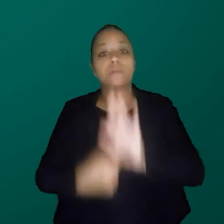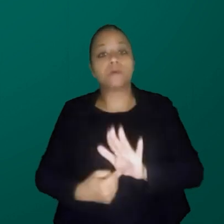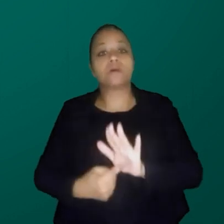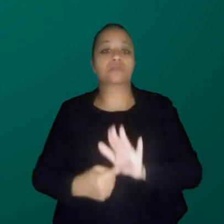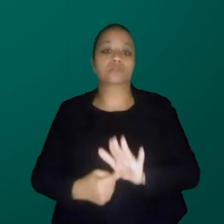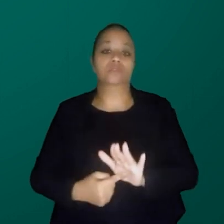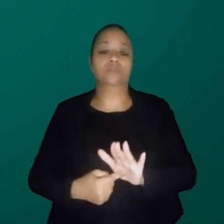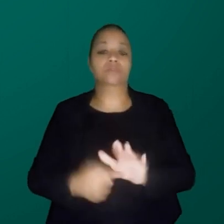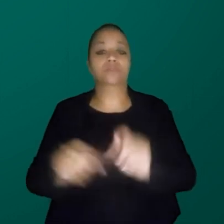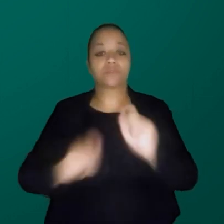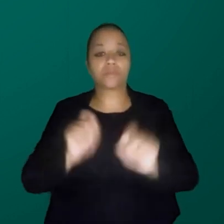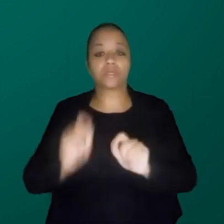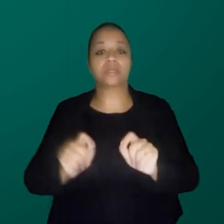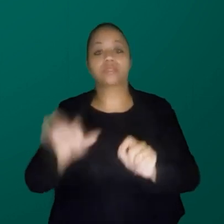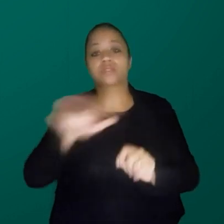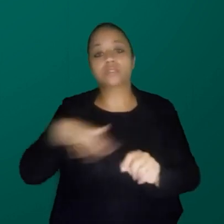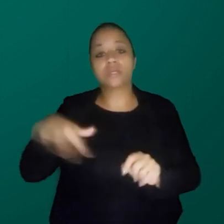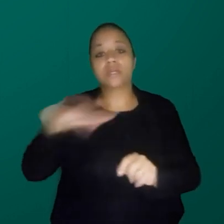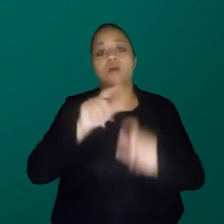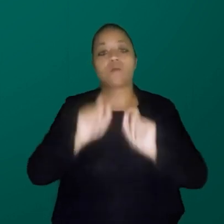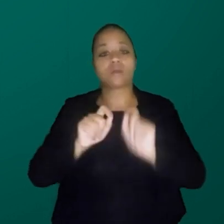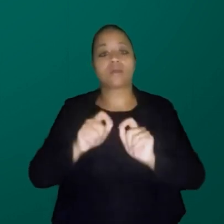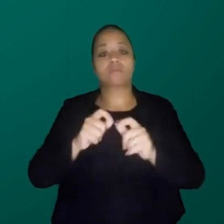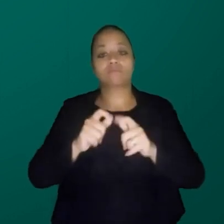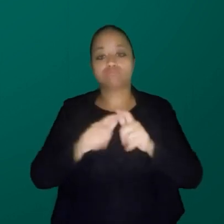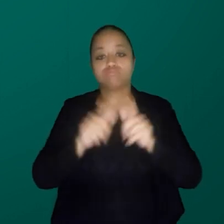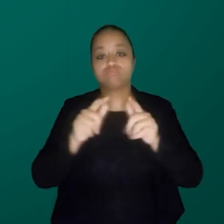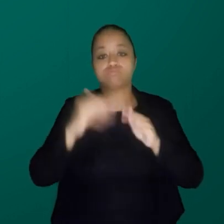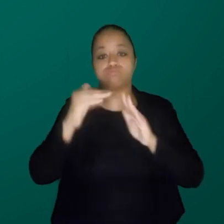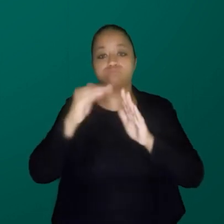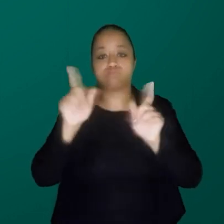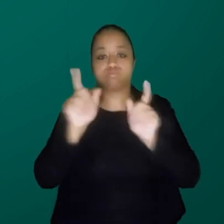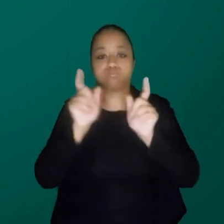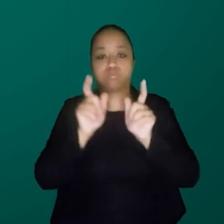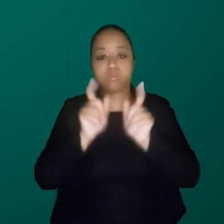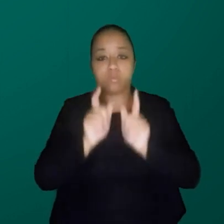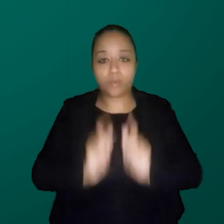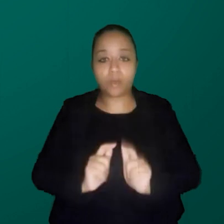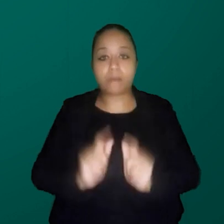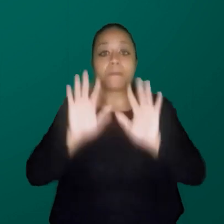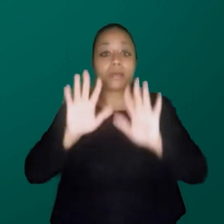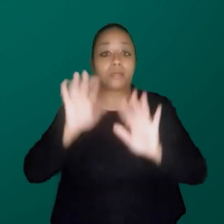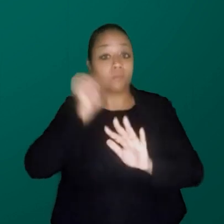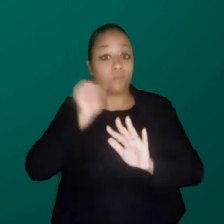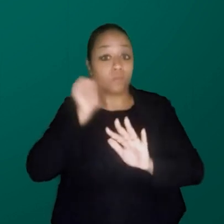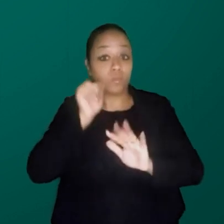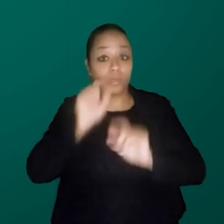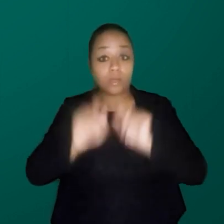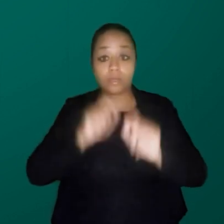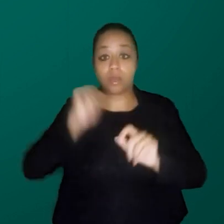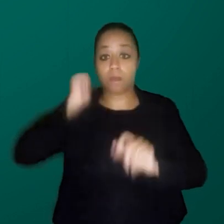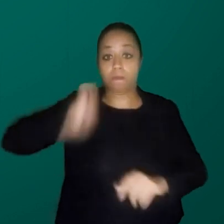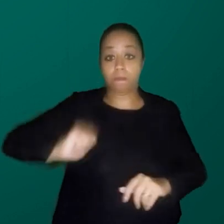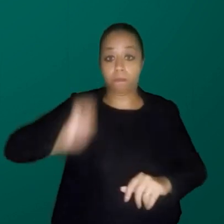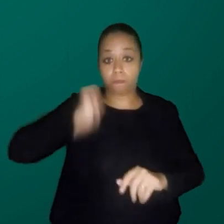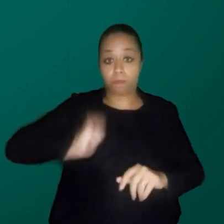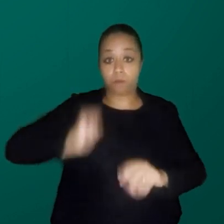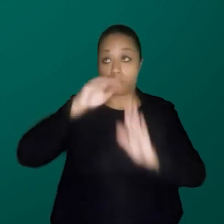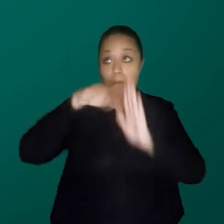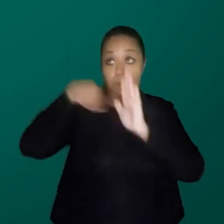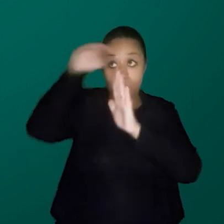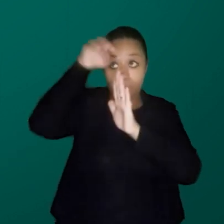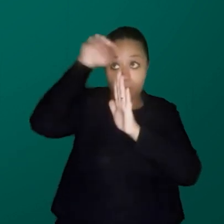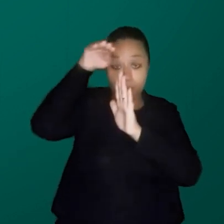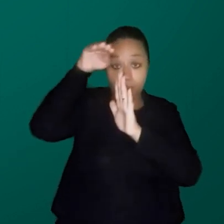tesoura. Então, assim, no geral, decresce, mas se eu olhar o percentual de mulheres como bolsistas no topo e na